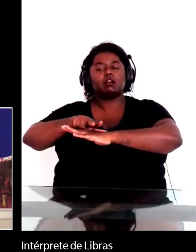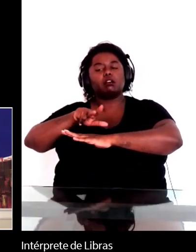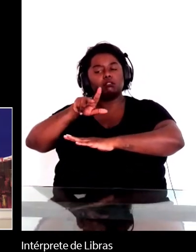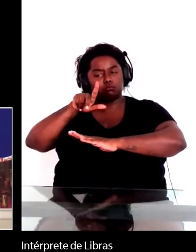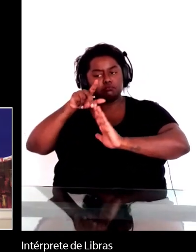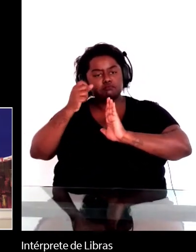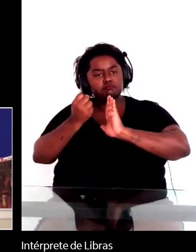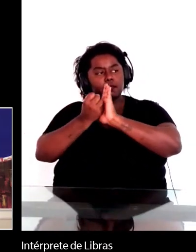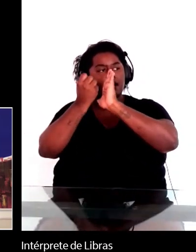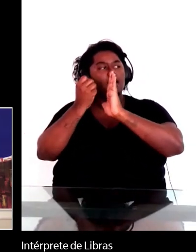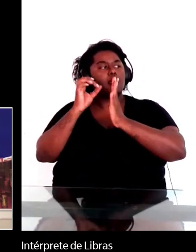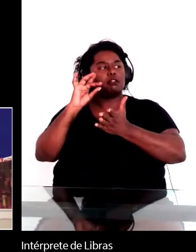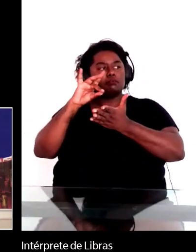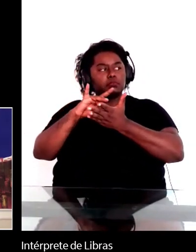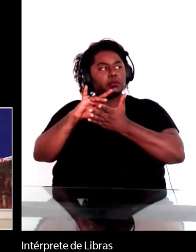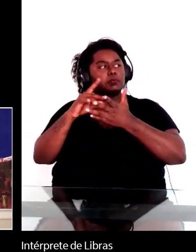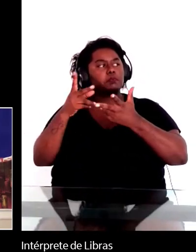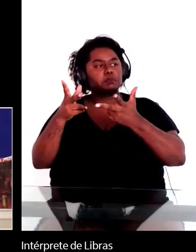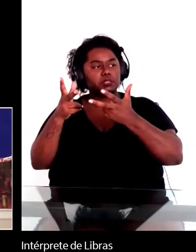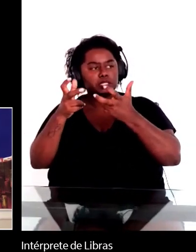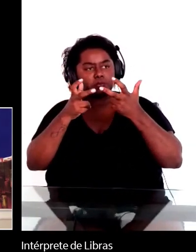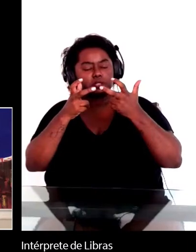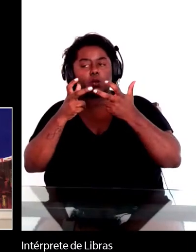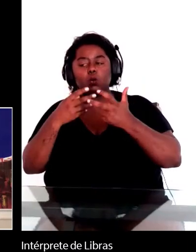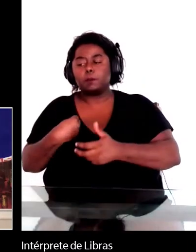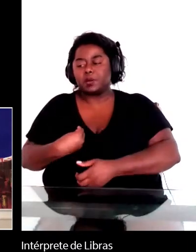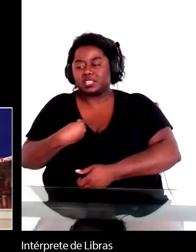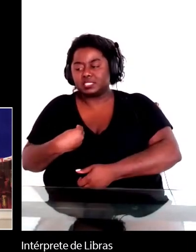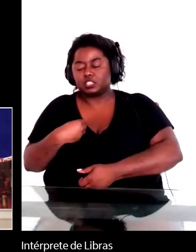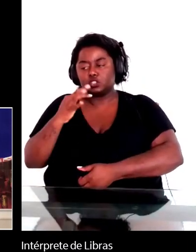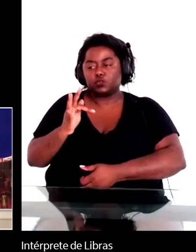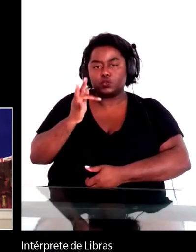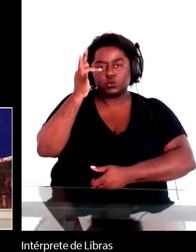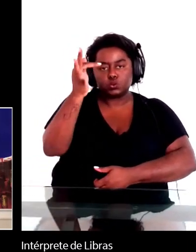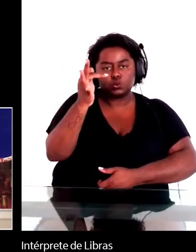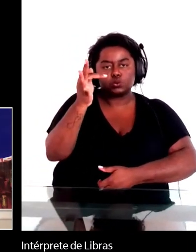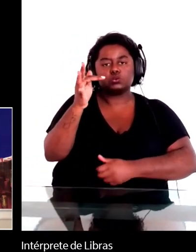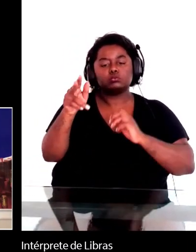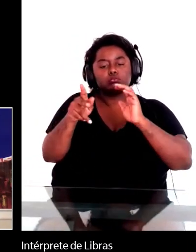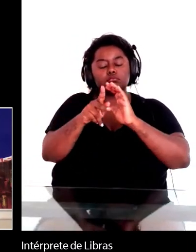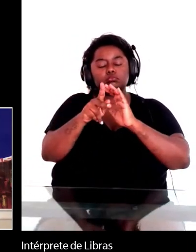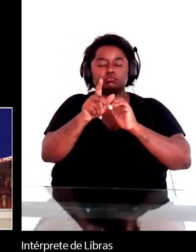futura de Machado no exterior. Professora Ana Cláudia, por favor.